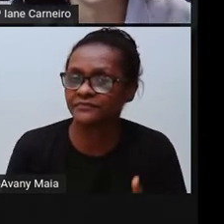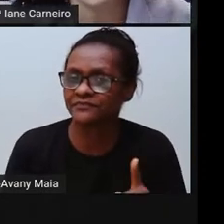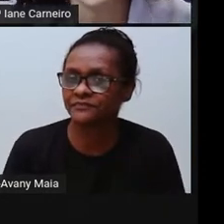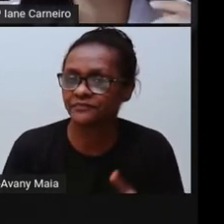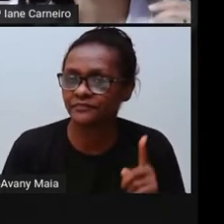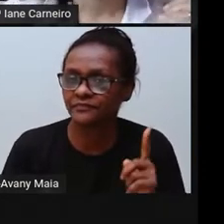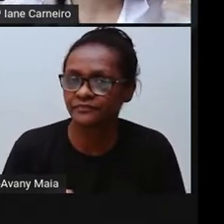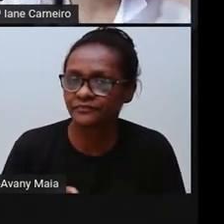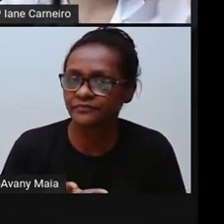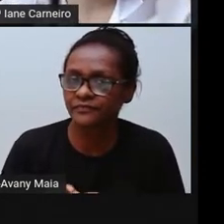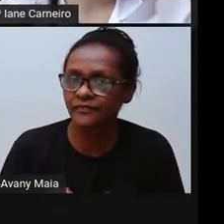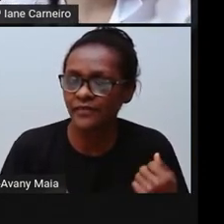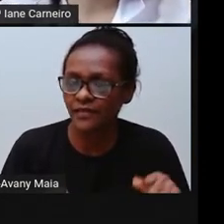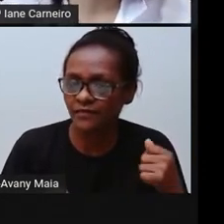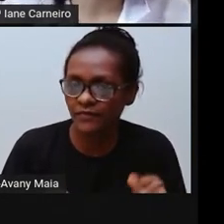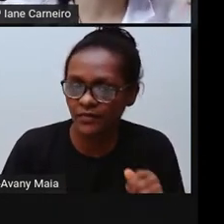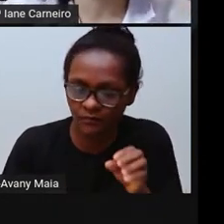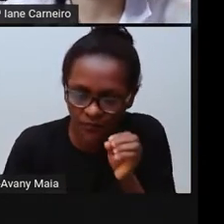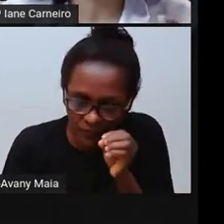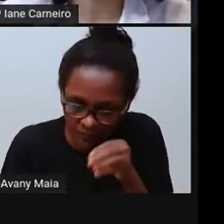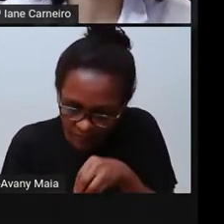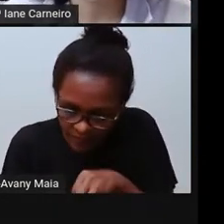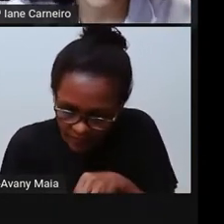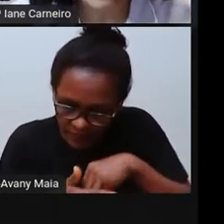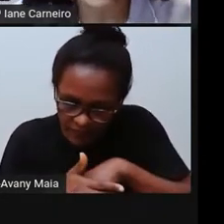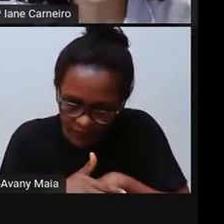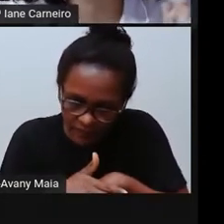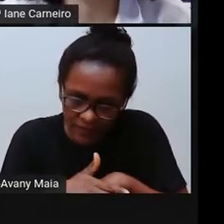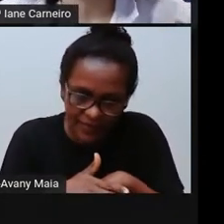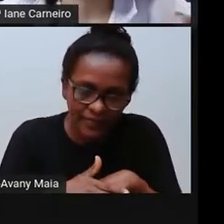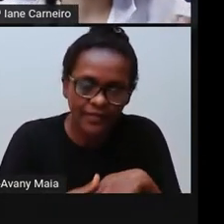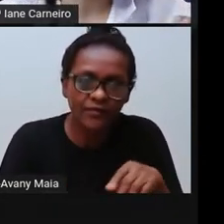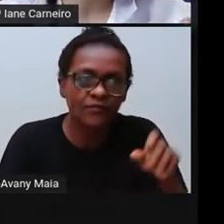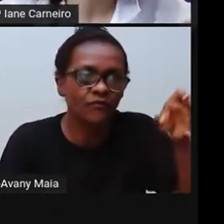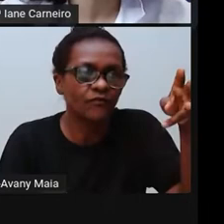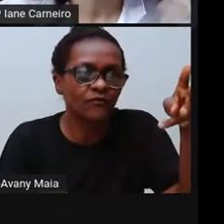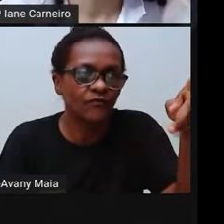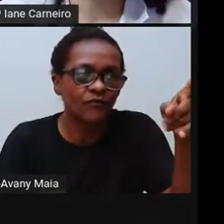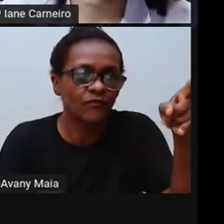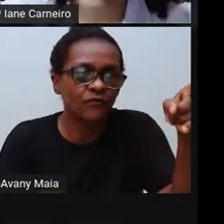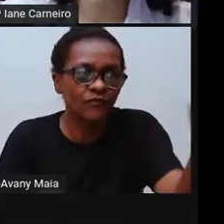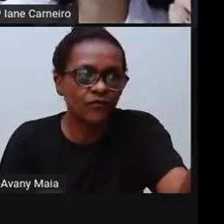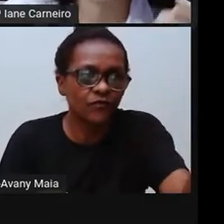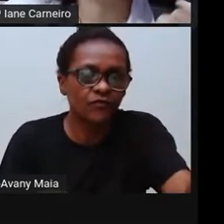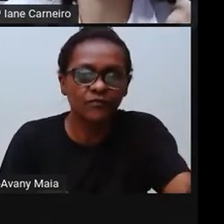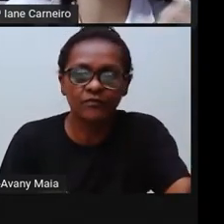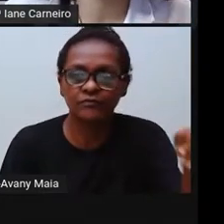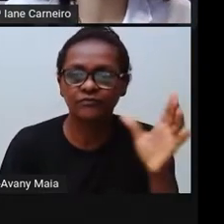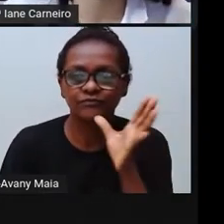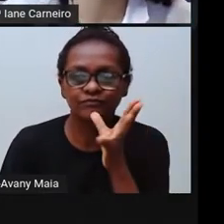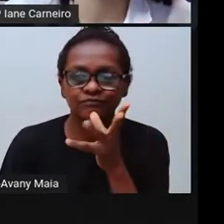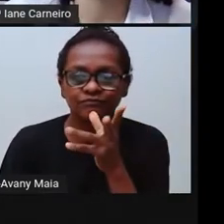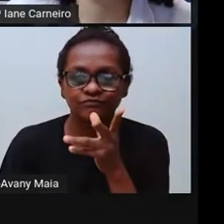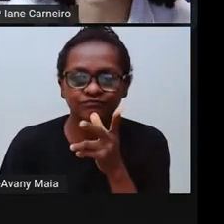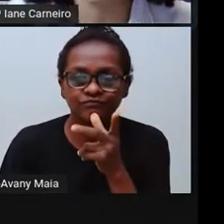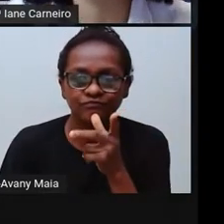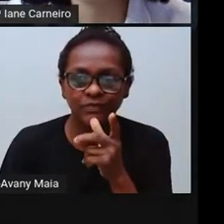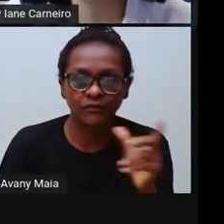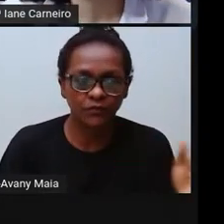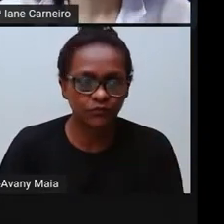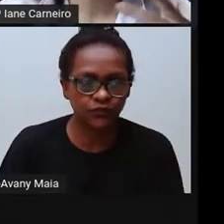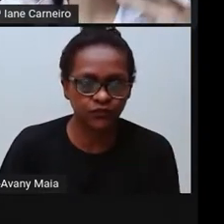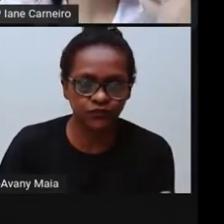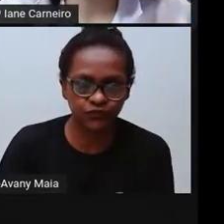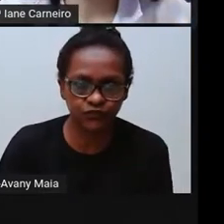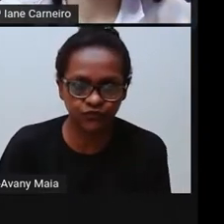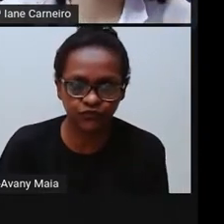pilha. Eles precisam de colocar, às vezes, carregar na tomada, né? Então, além de, como a Pró falou, ser bastante caro, né?